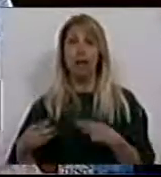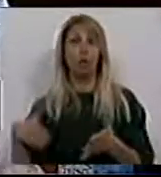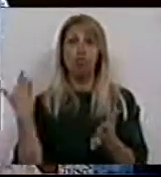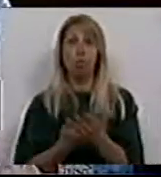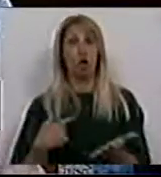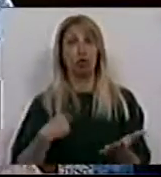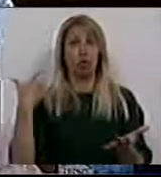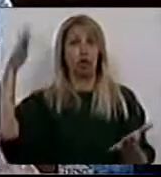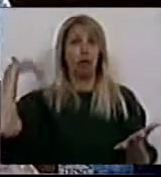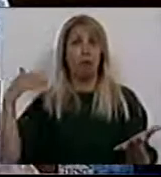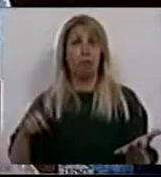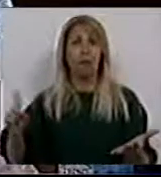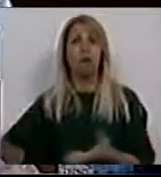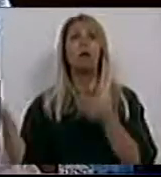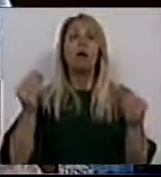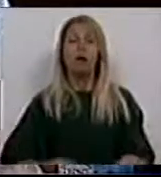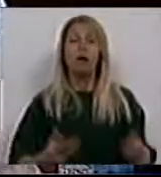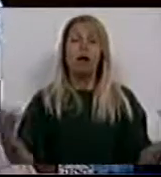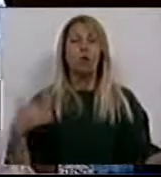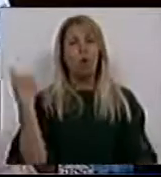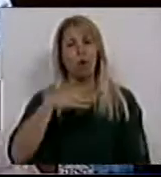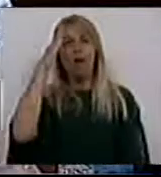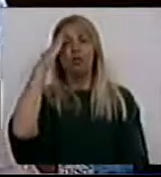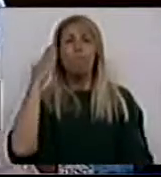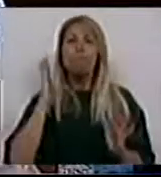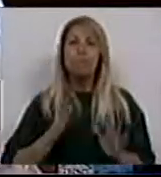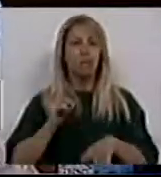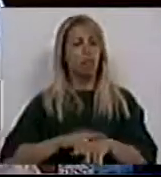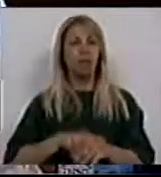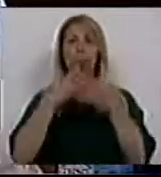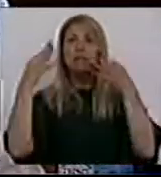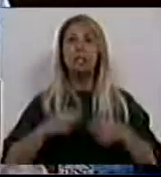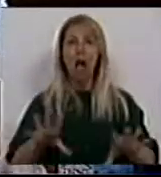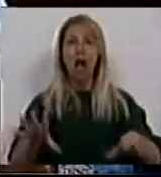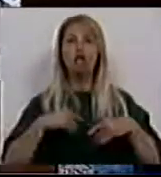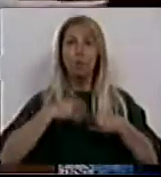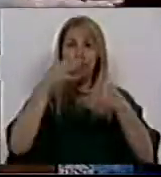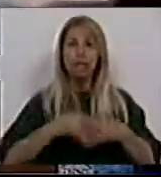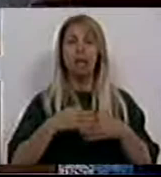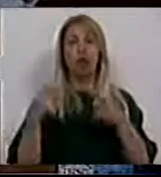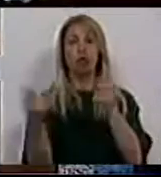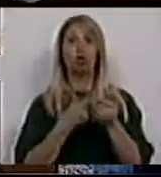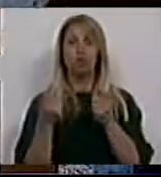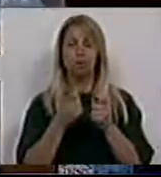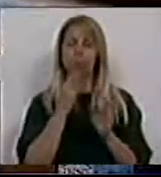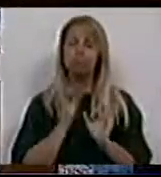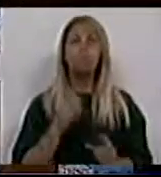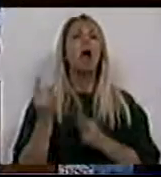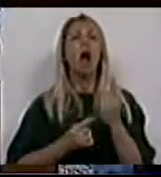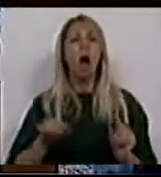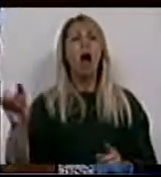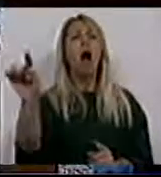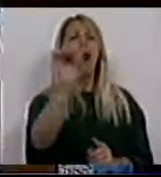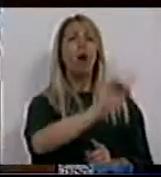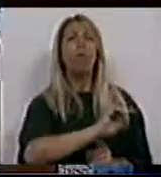o caso, nós entendemos que é hora de assumir com seriedade esta discussão. Que com certeza alguns de vós pelo menos